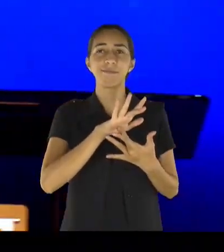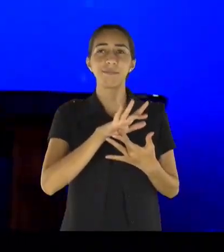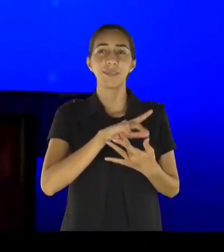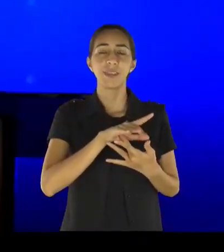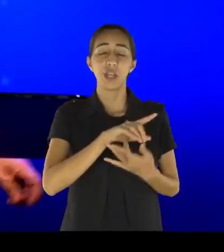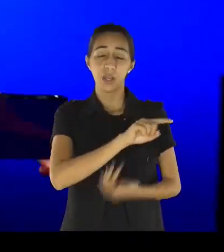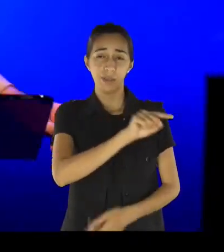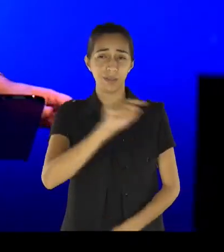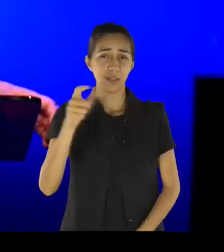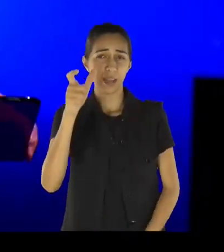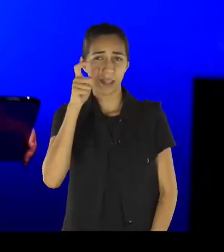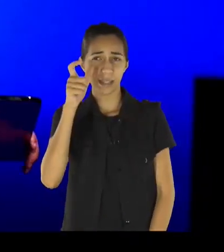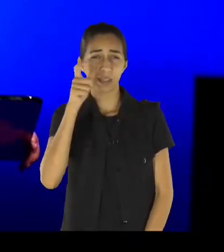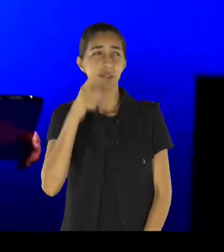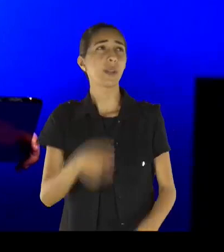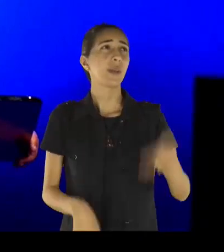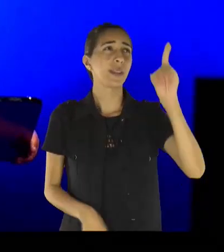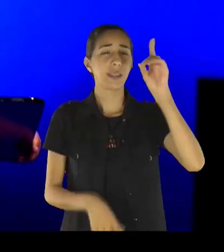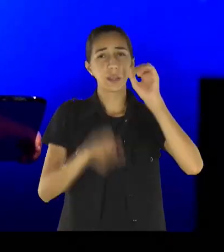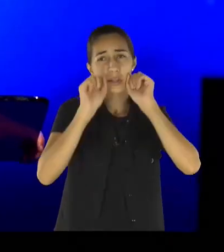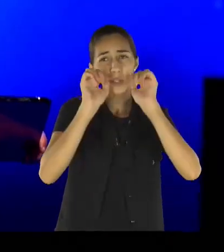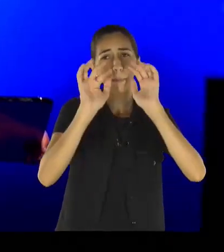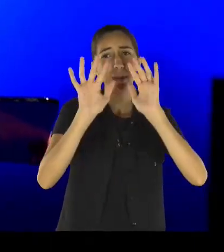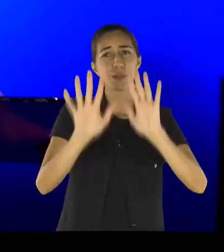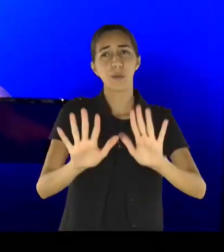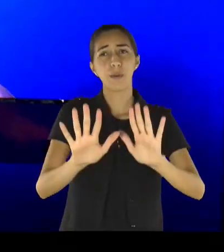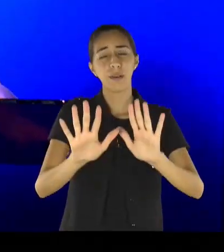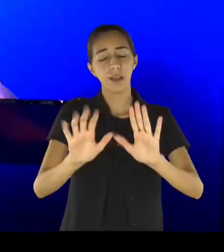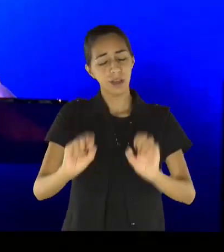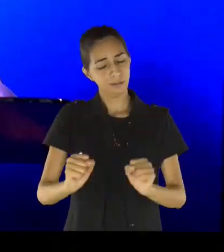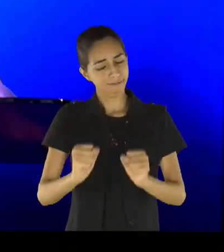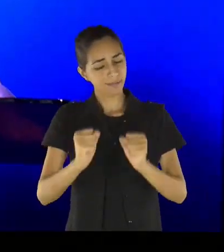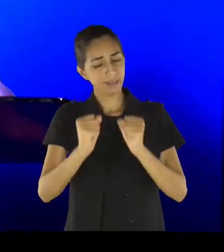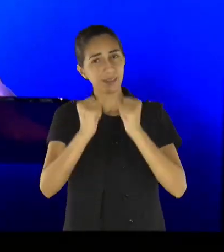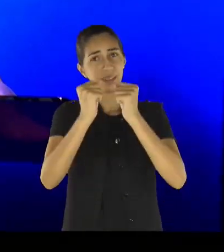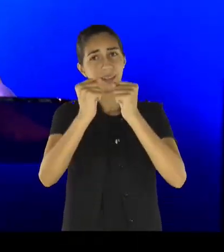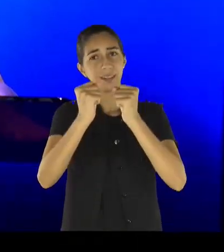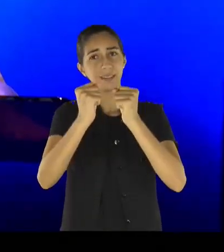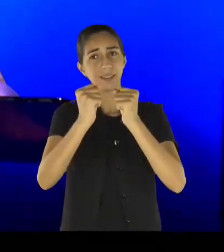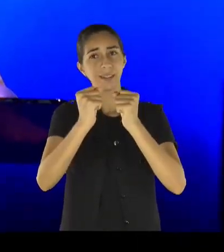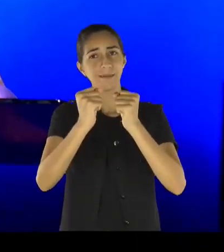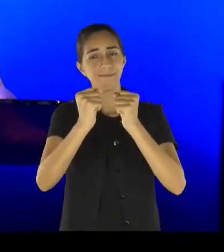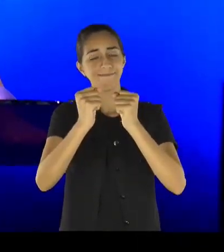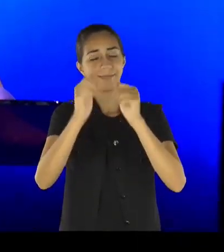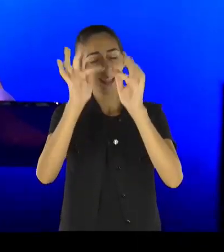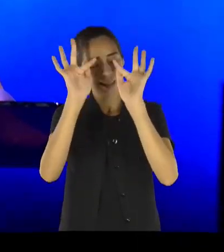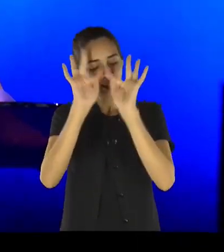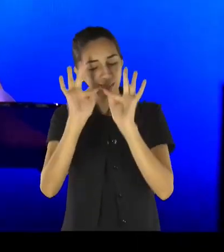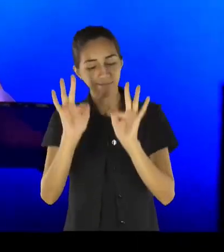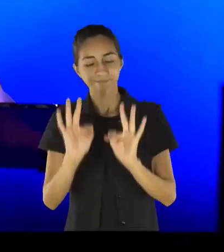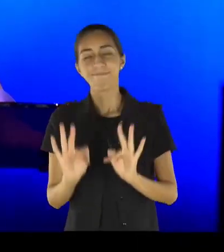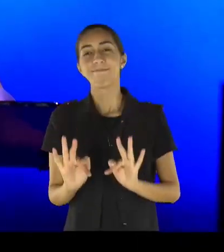sua casa, que você seja fortalecido, que você tenha um ânimo, que venha do céu,